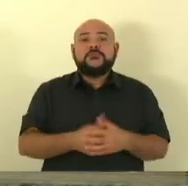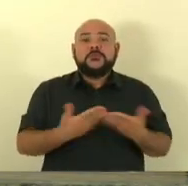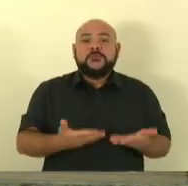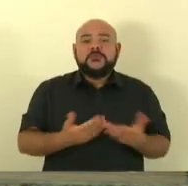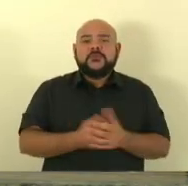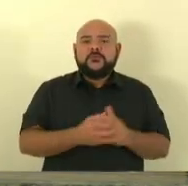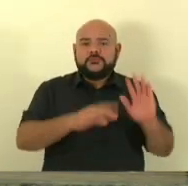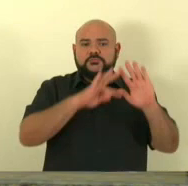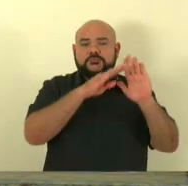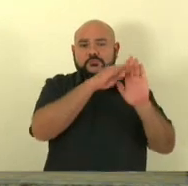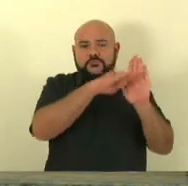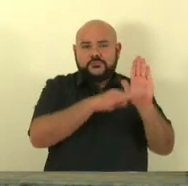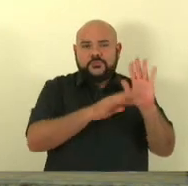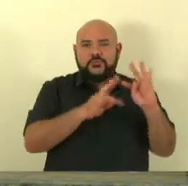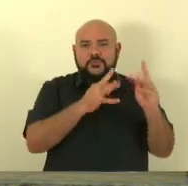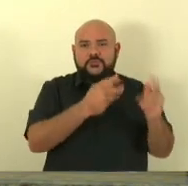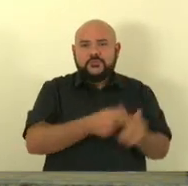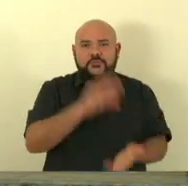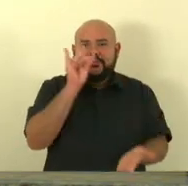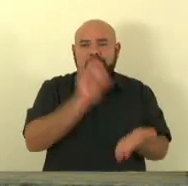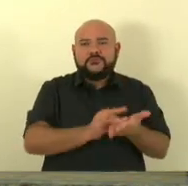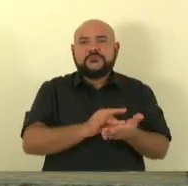esses itens é oficice.